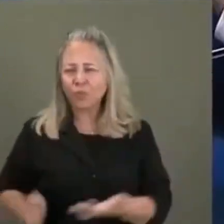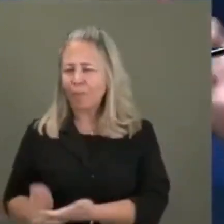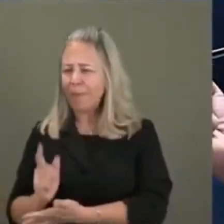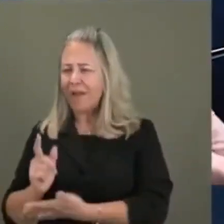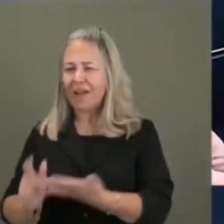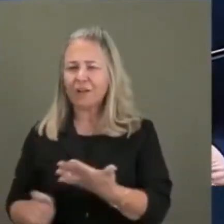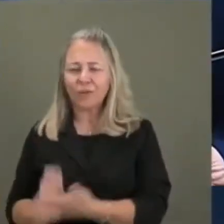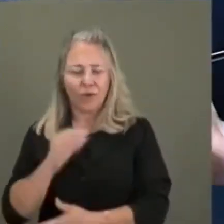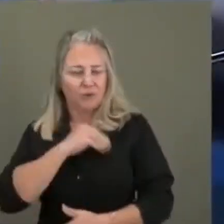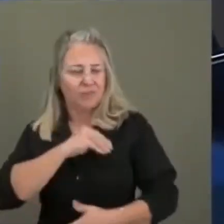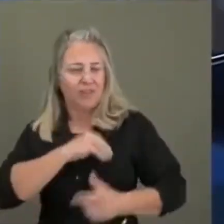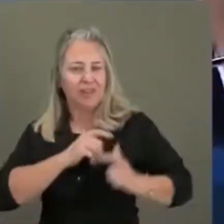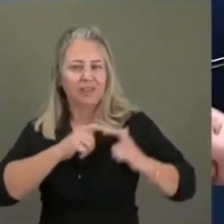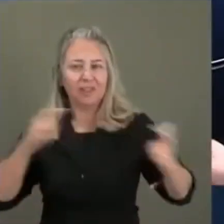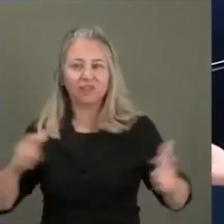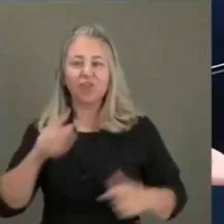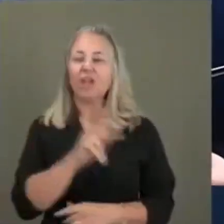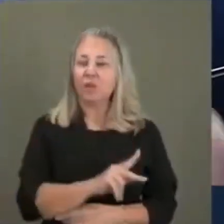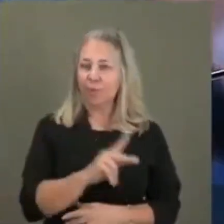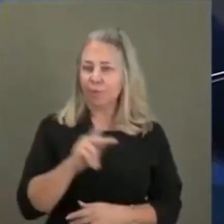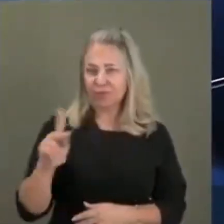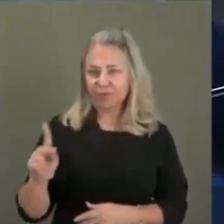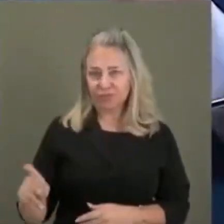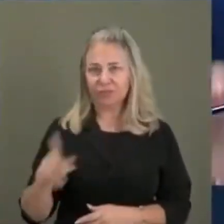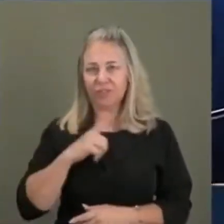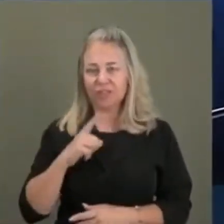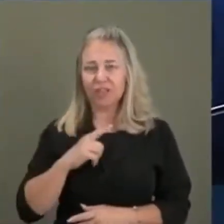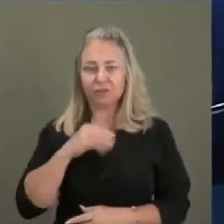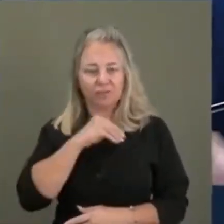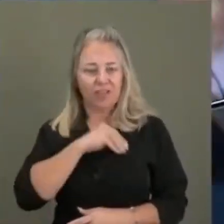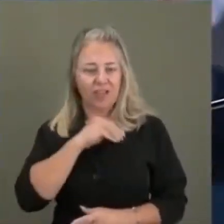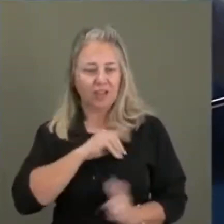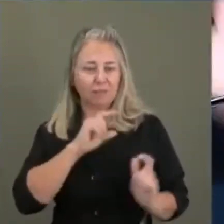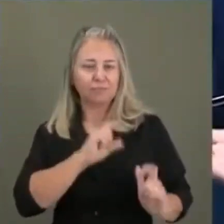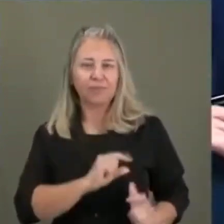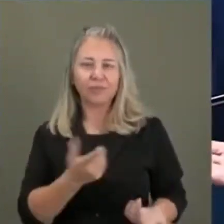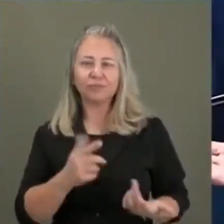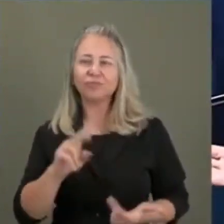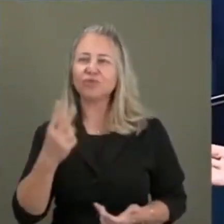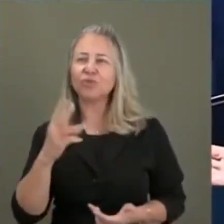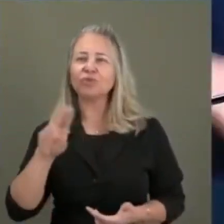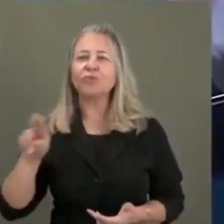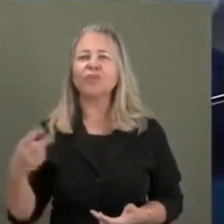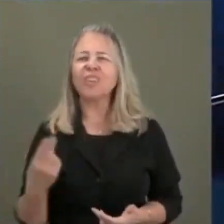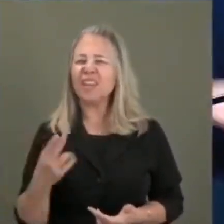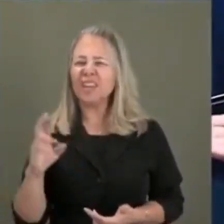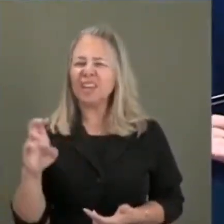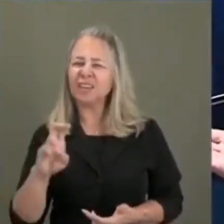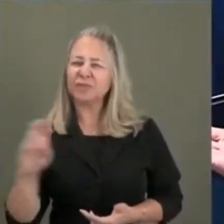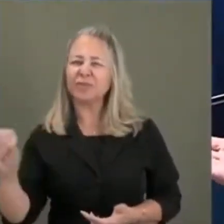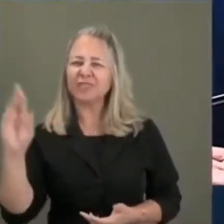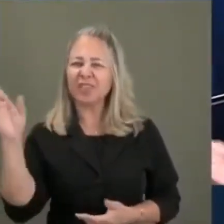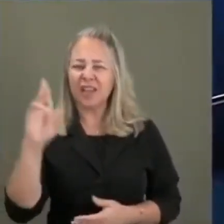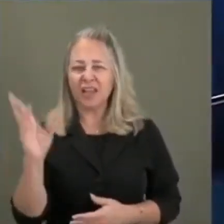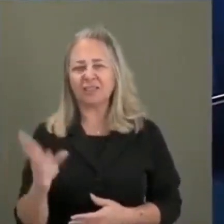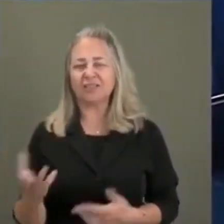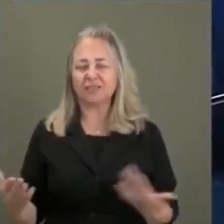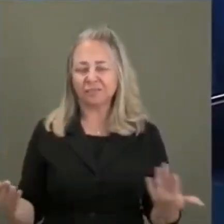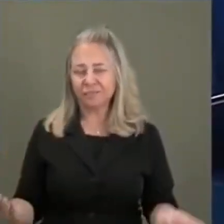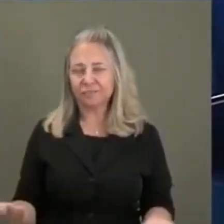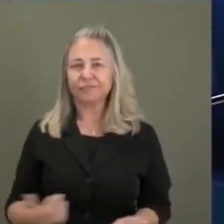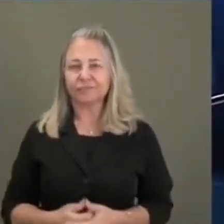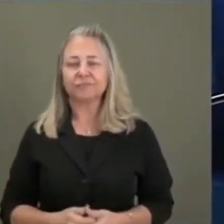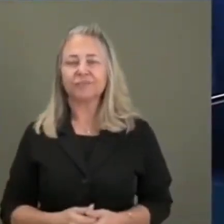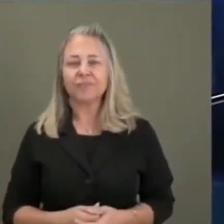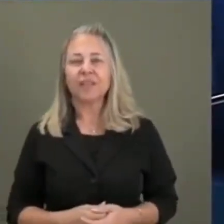E o professor, que para a educação e investimento é uma base de teto aí de R$ 2.500,00. Então, aí que entra a reforma administrativa, que a gente tem que